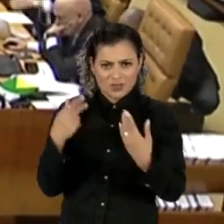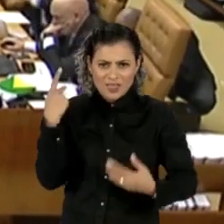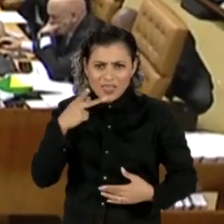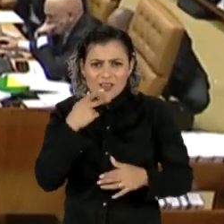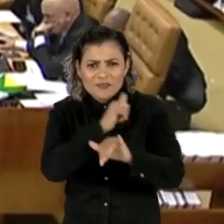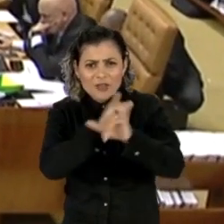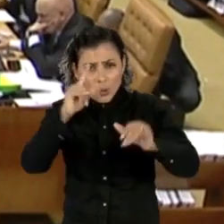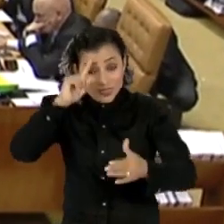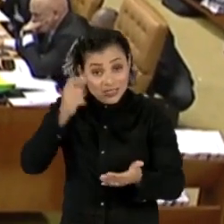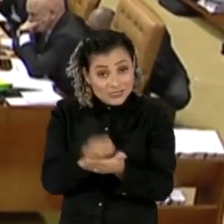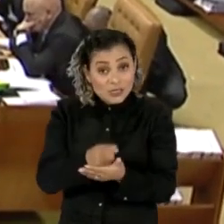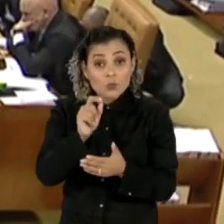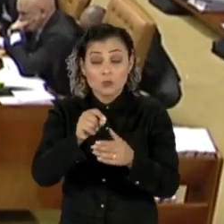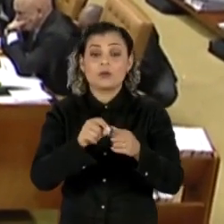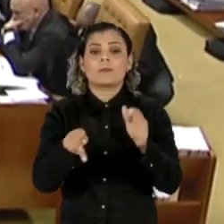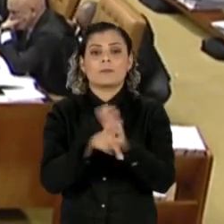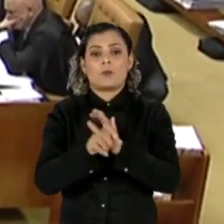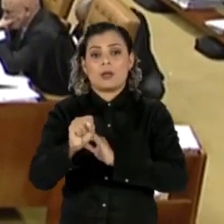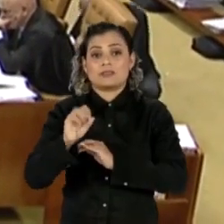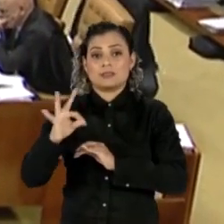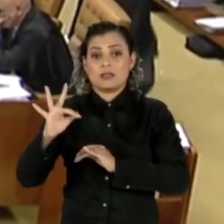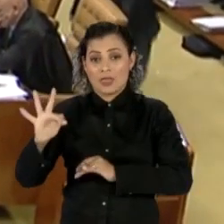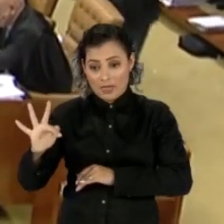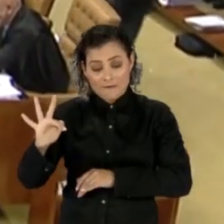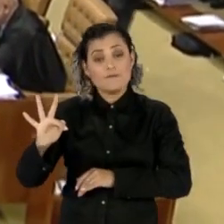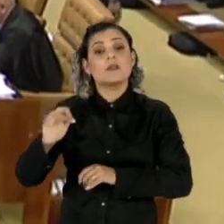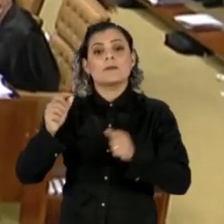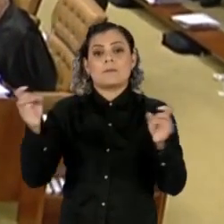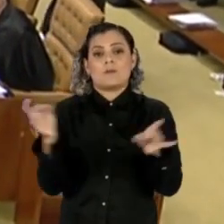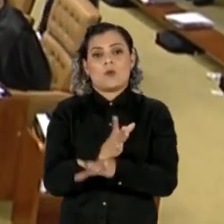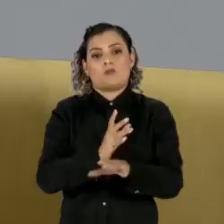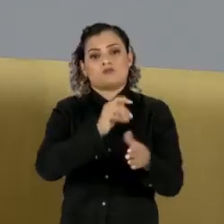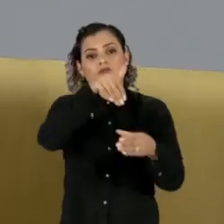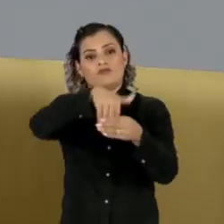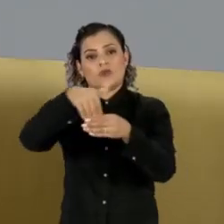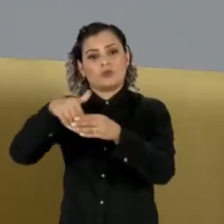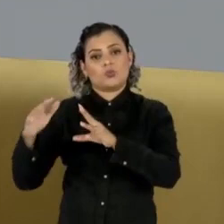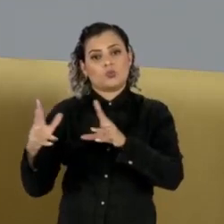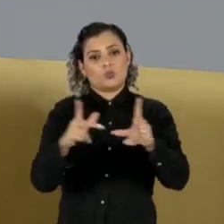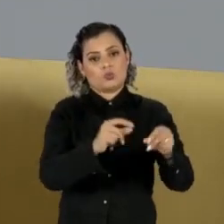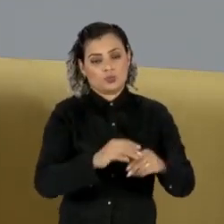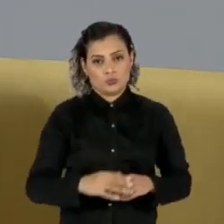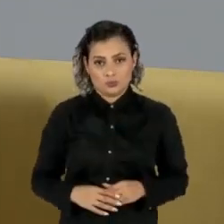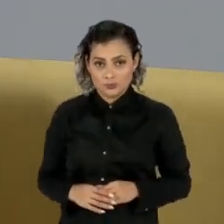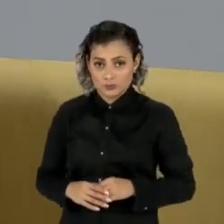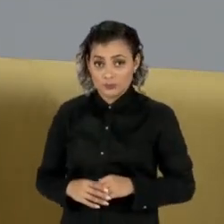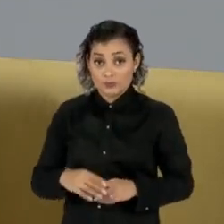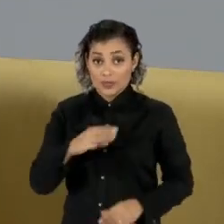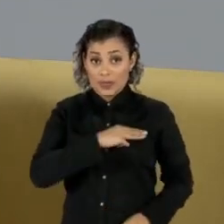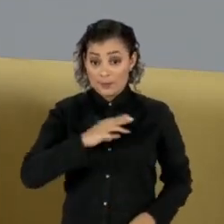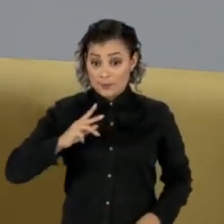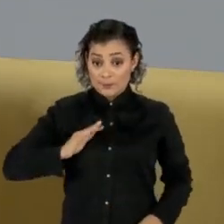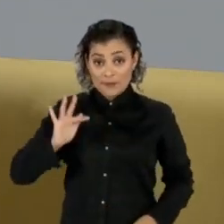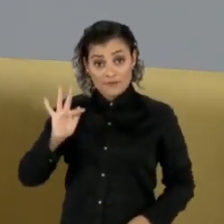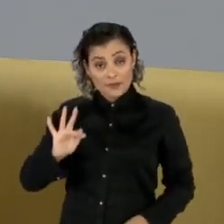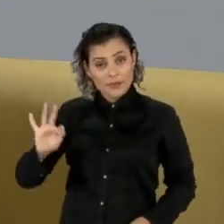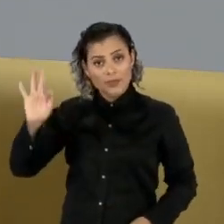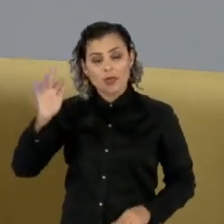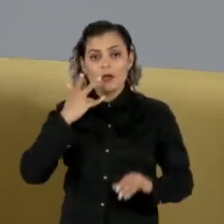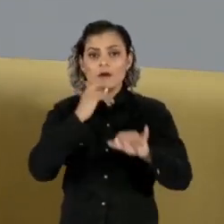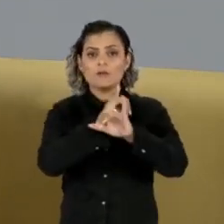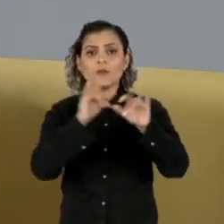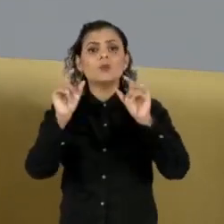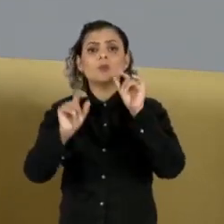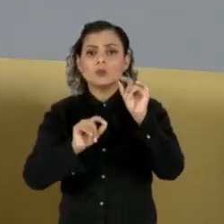a decisão exige que o plenário do Supremo esteja completo. O Ministério Público Federal ajuizou uma